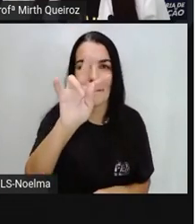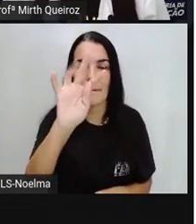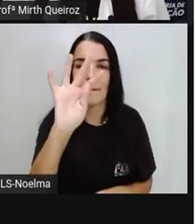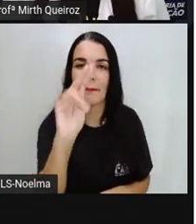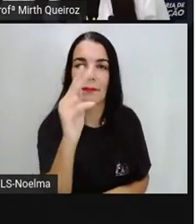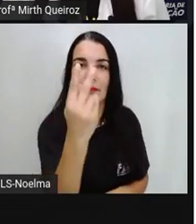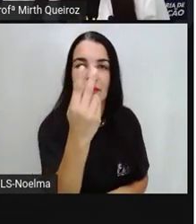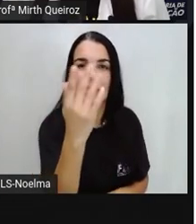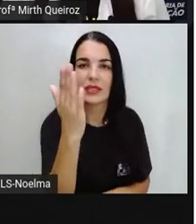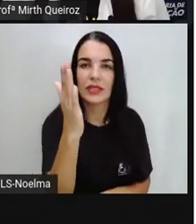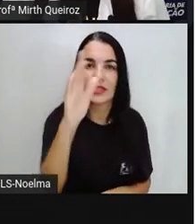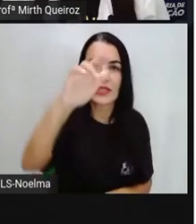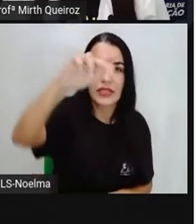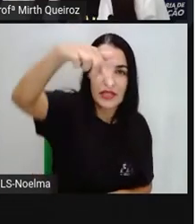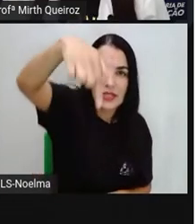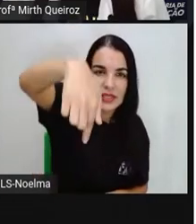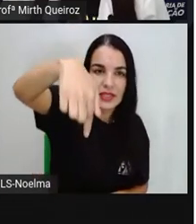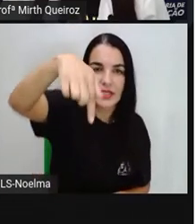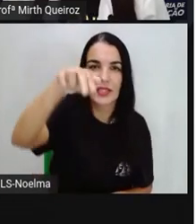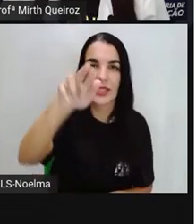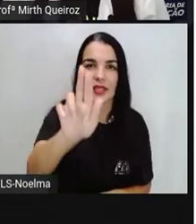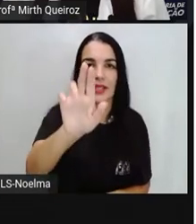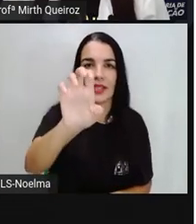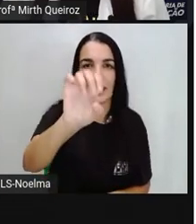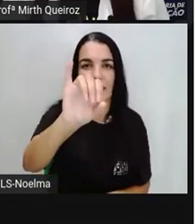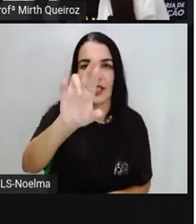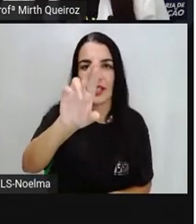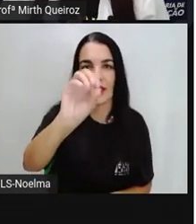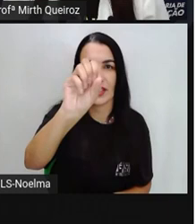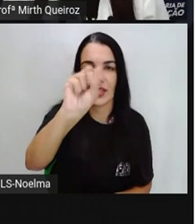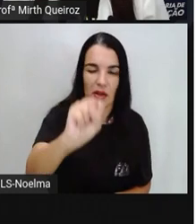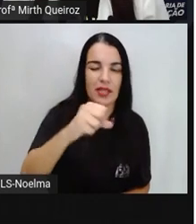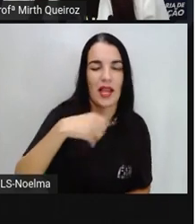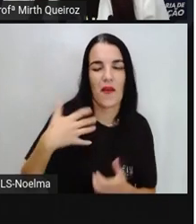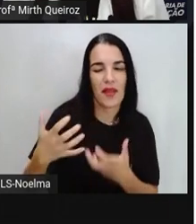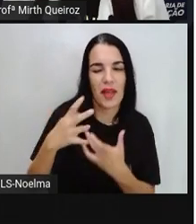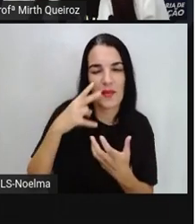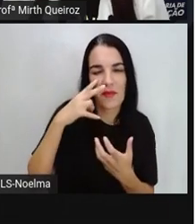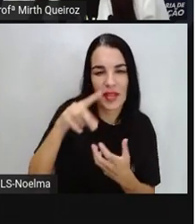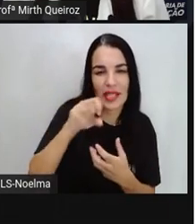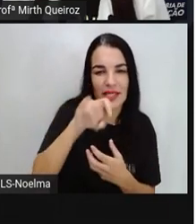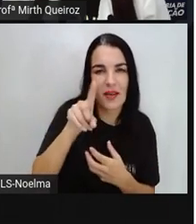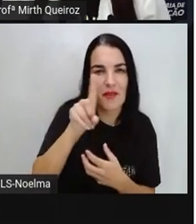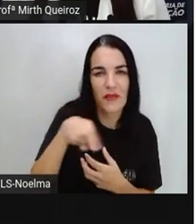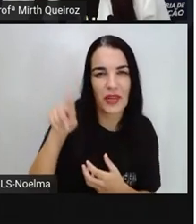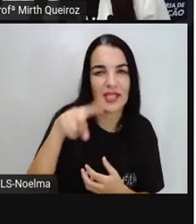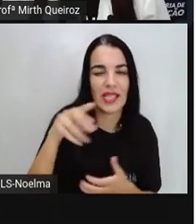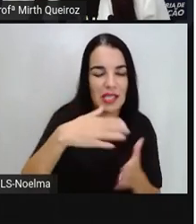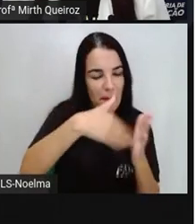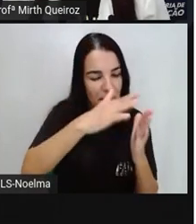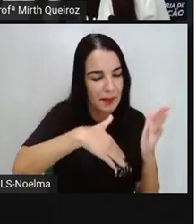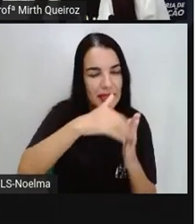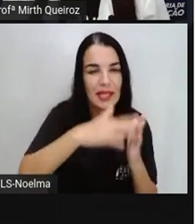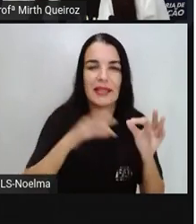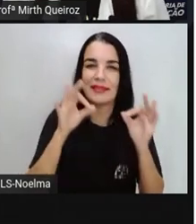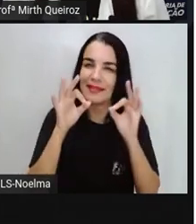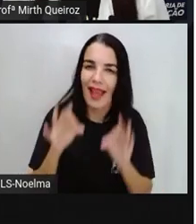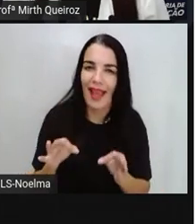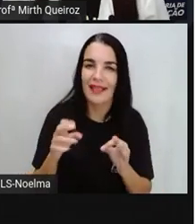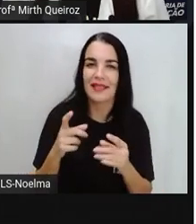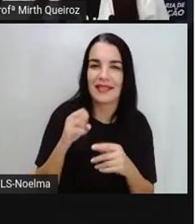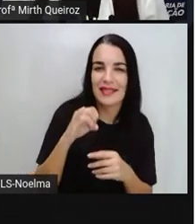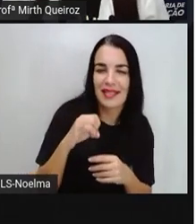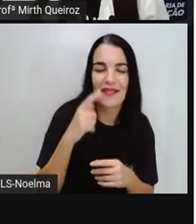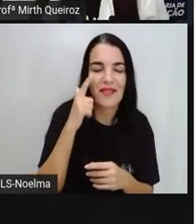conseguiram fazer esse tangrã, se vocês pintaram direitinho, né? As figuras geométricas de cores diferentes,